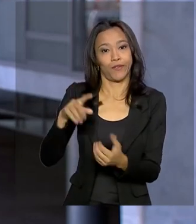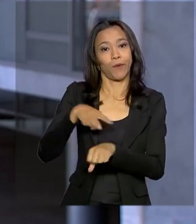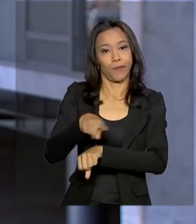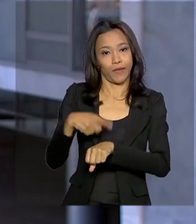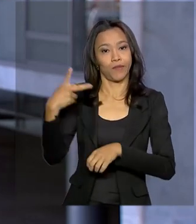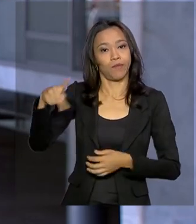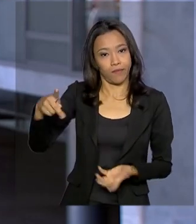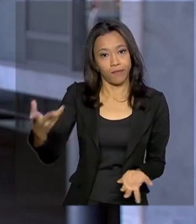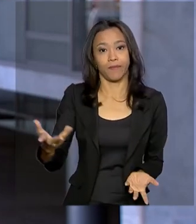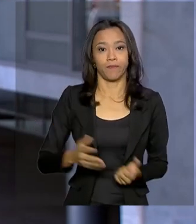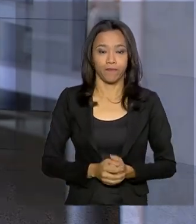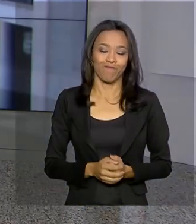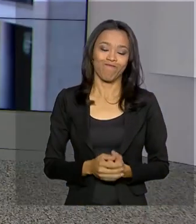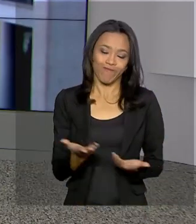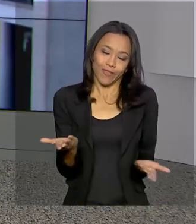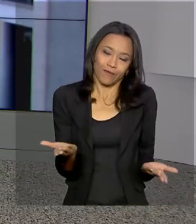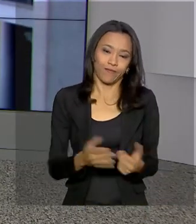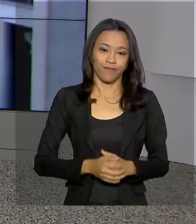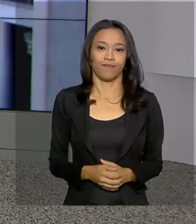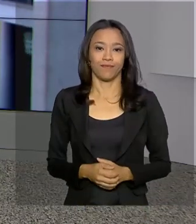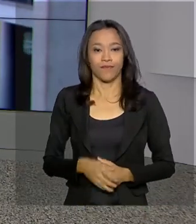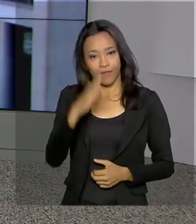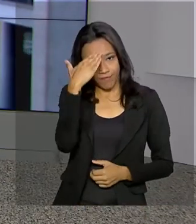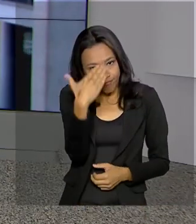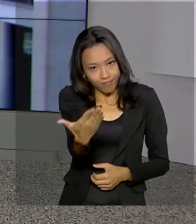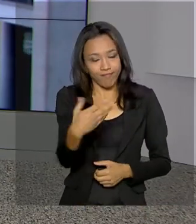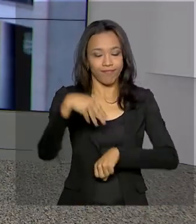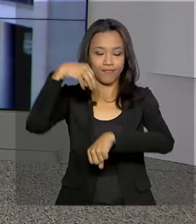É isso, Renata. Eu volto com você. Obrigada, Selma, pelas suas informações.